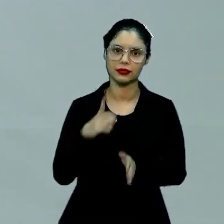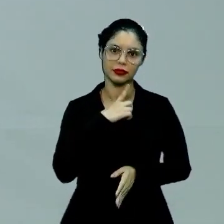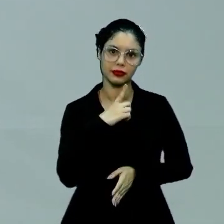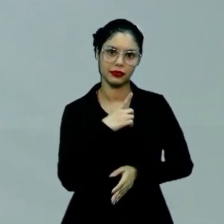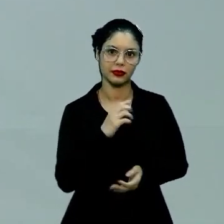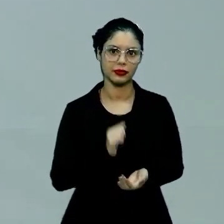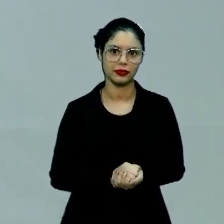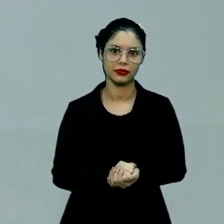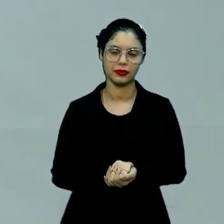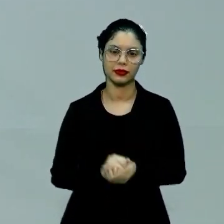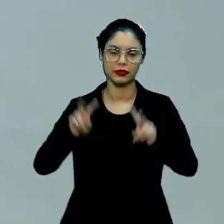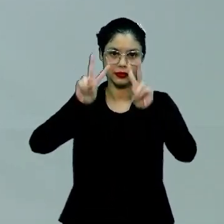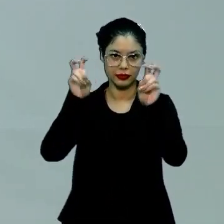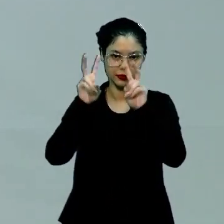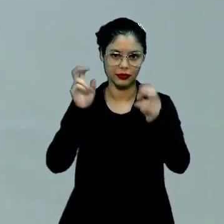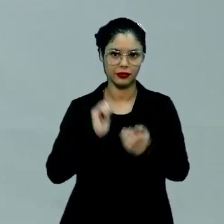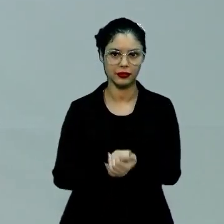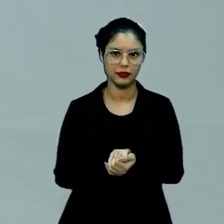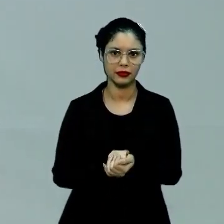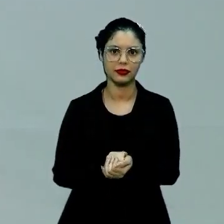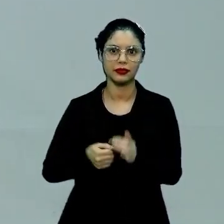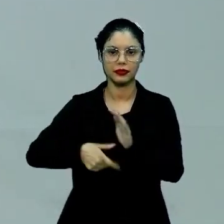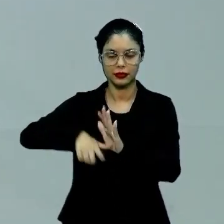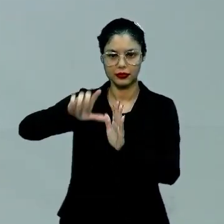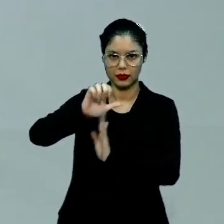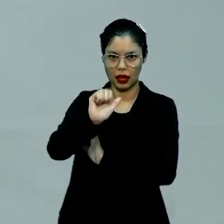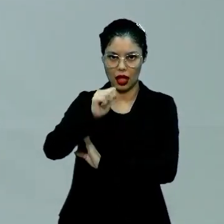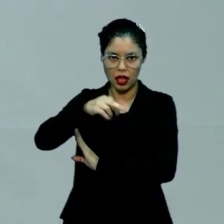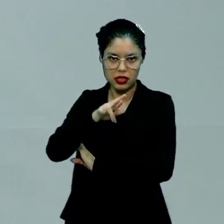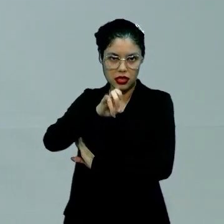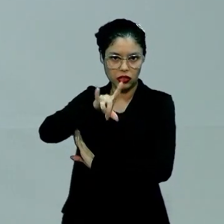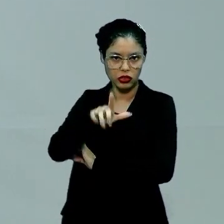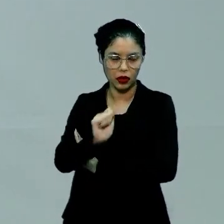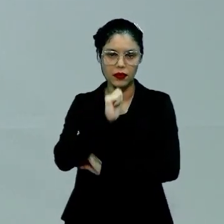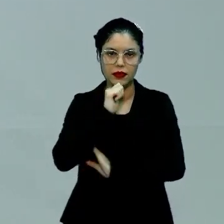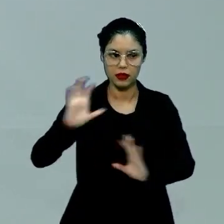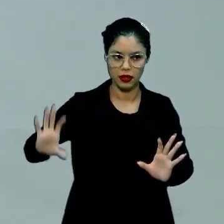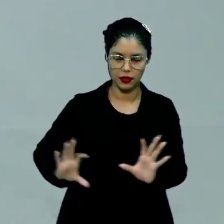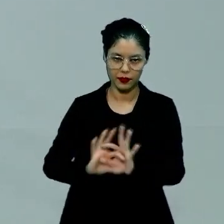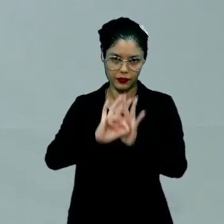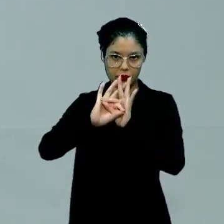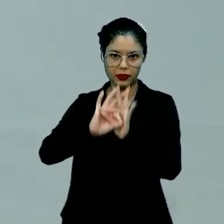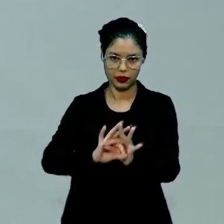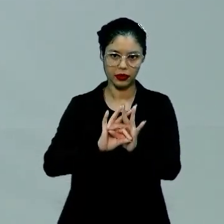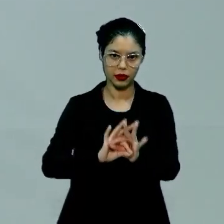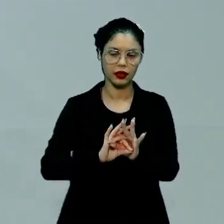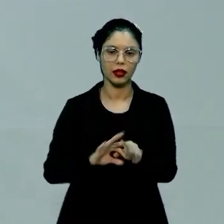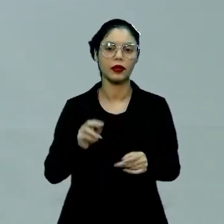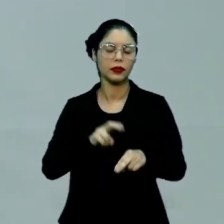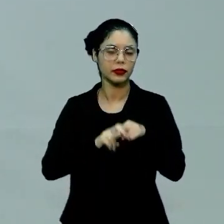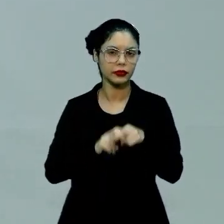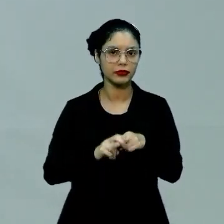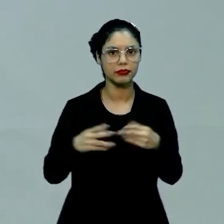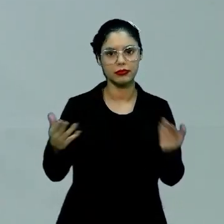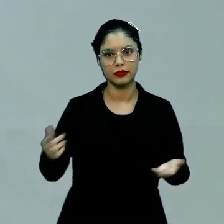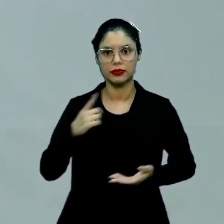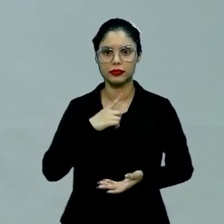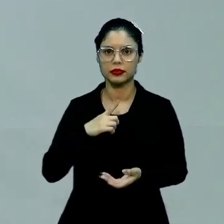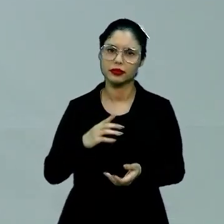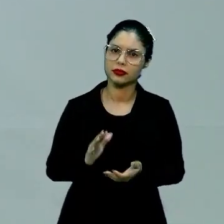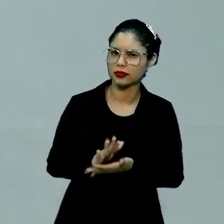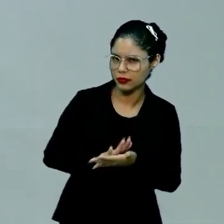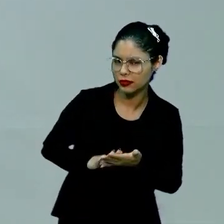determinado ancestral que tem essa correlação com essa cultura e por isso que talvez eu tenha uma